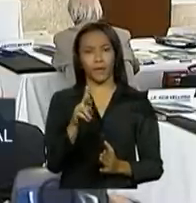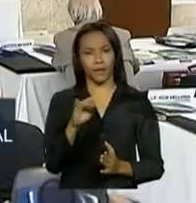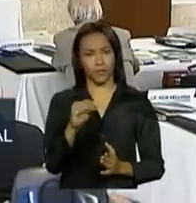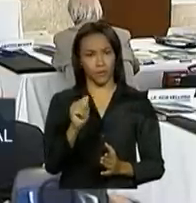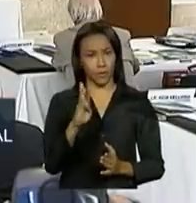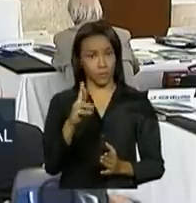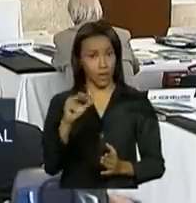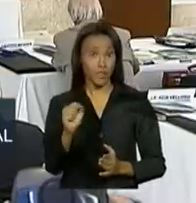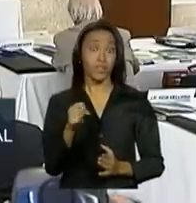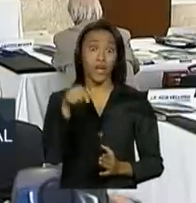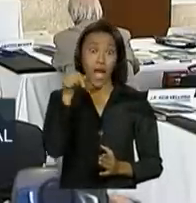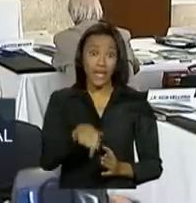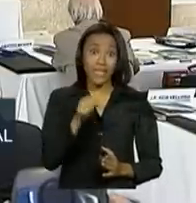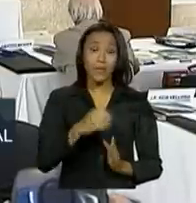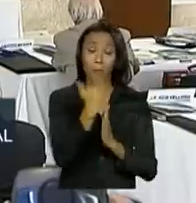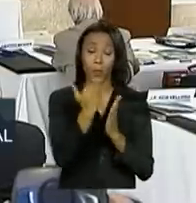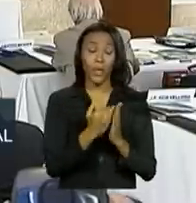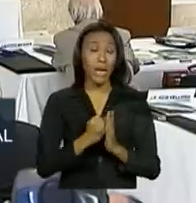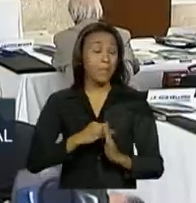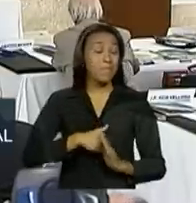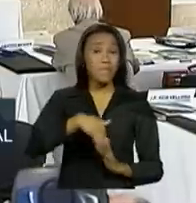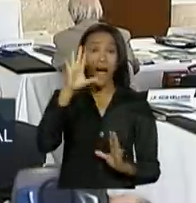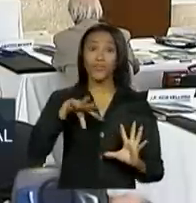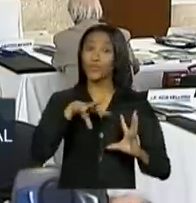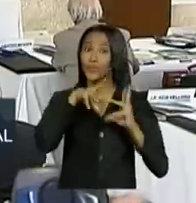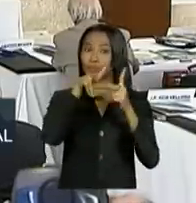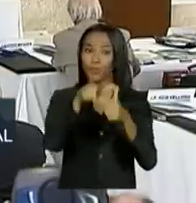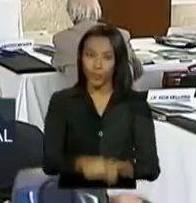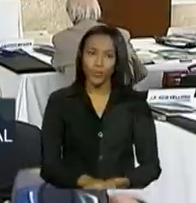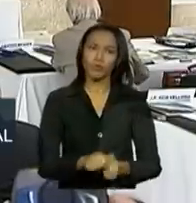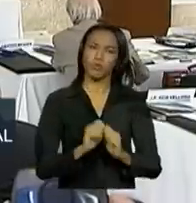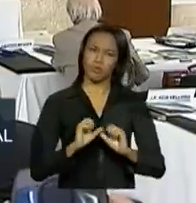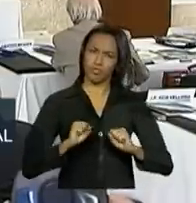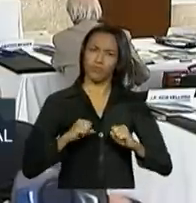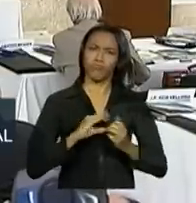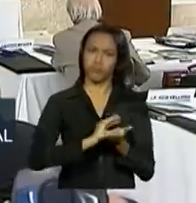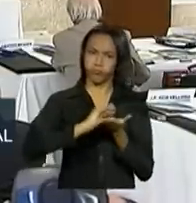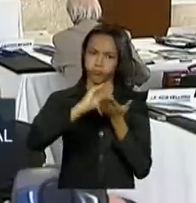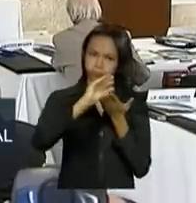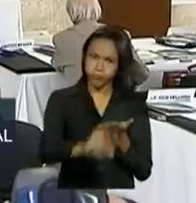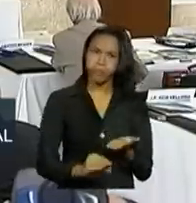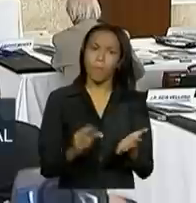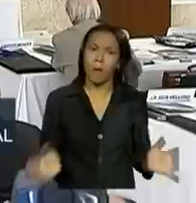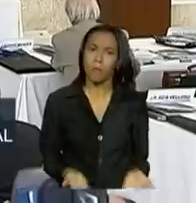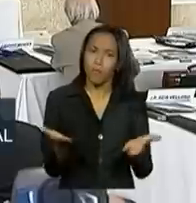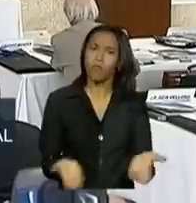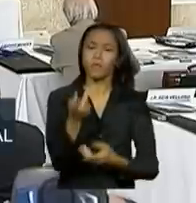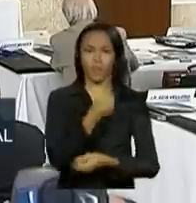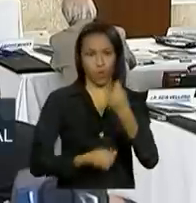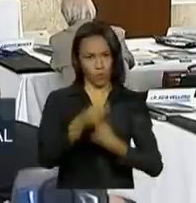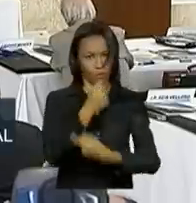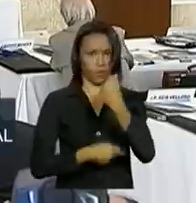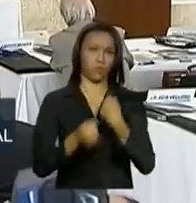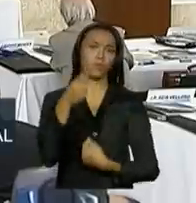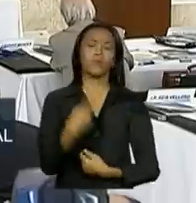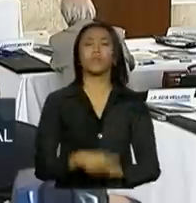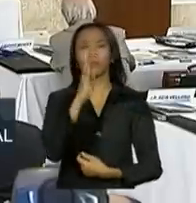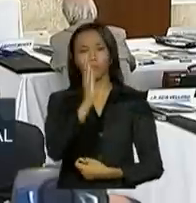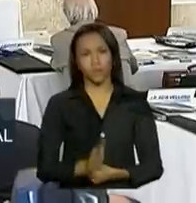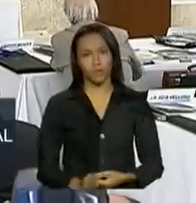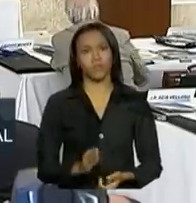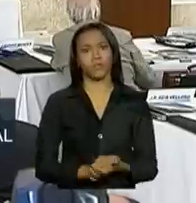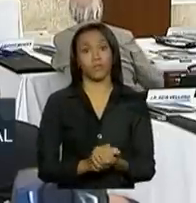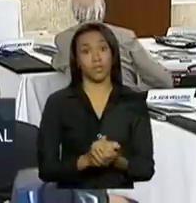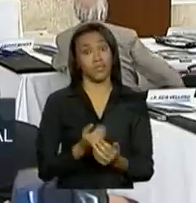programas de investimento do mundo, uma das maiores carteiras de investimento do mundo que nos assegura aumentar os investimentos ao